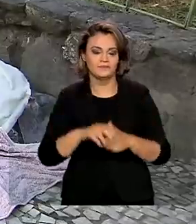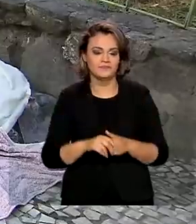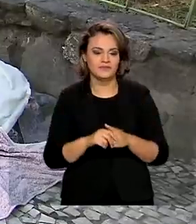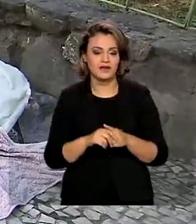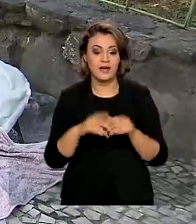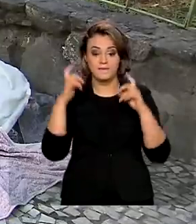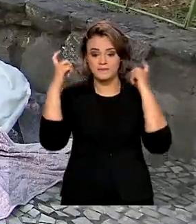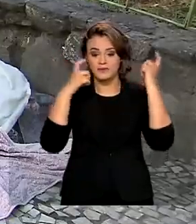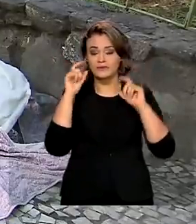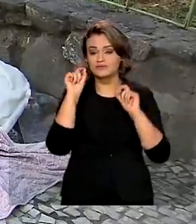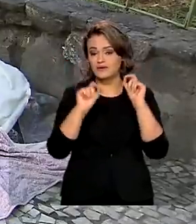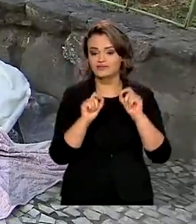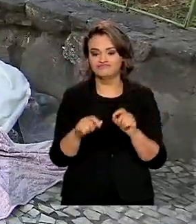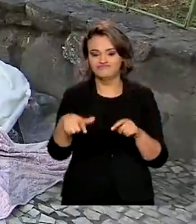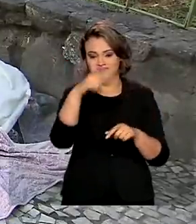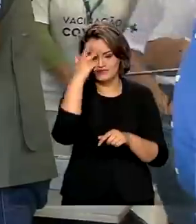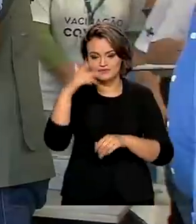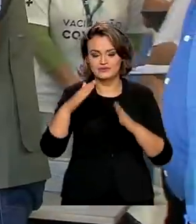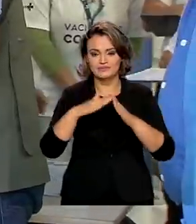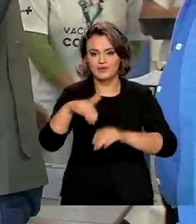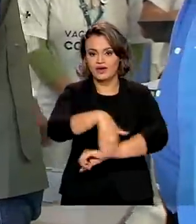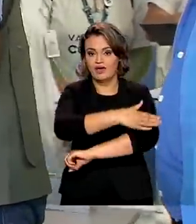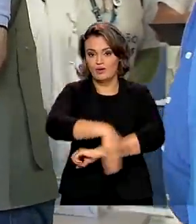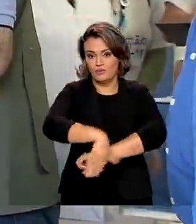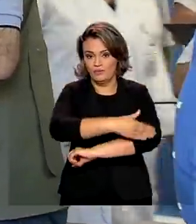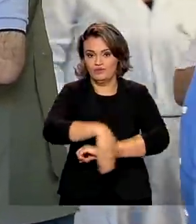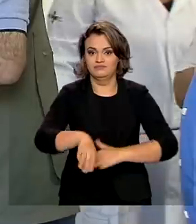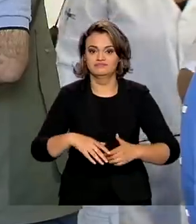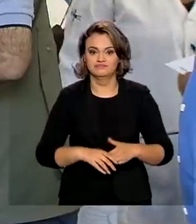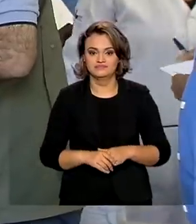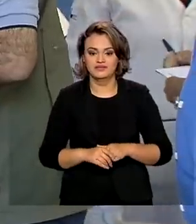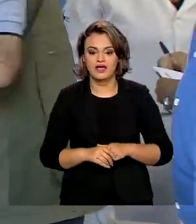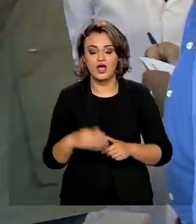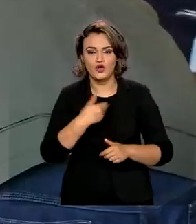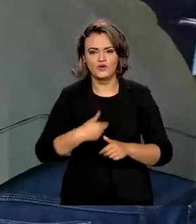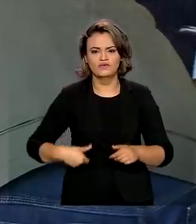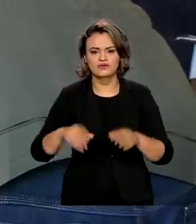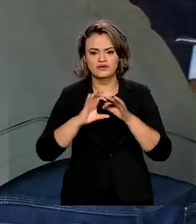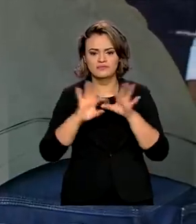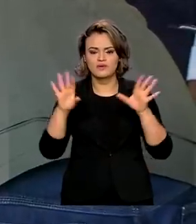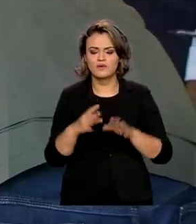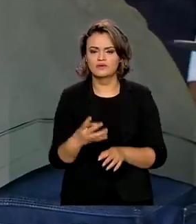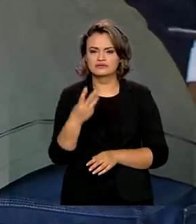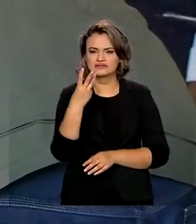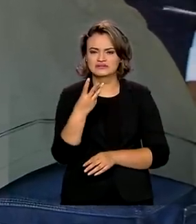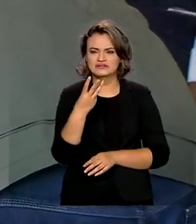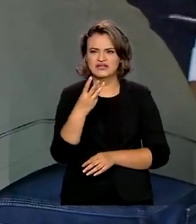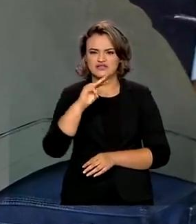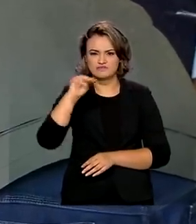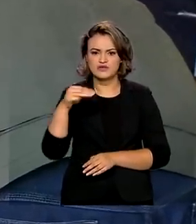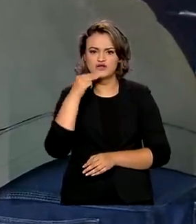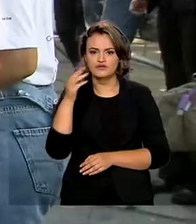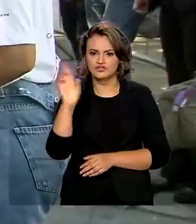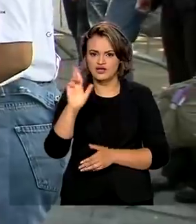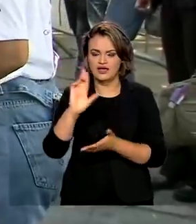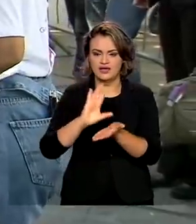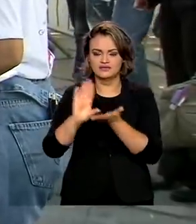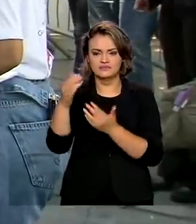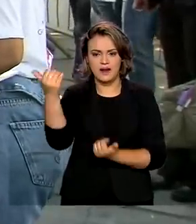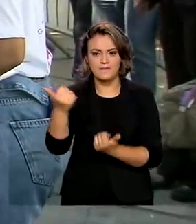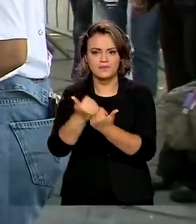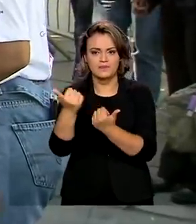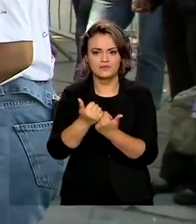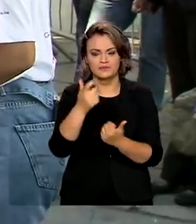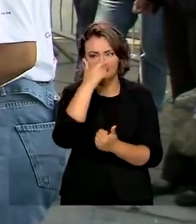preocupação também é vacinar quem vive em situação de rua. O governo liberou hoje quase 3 milhões de reais para reforçar o